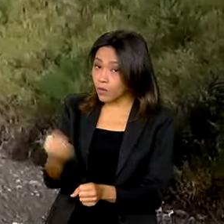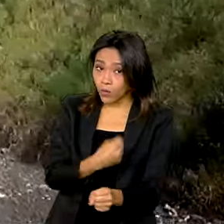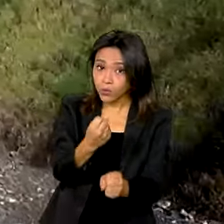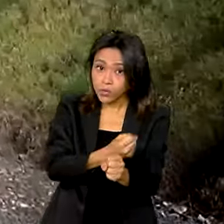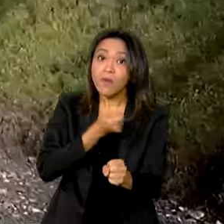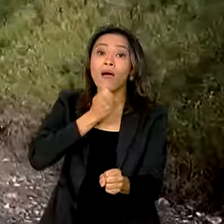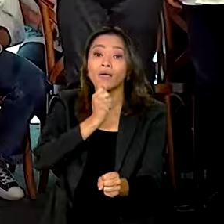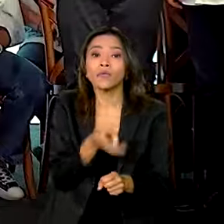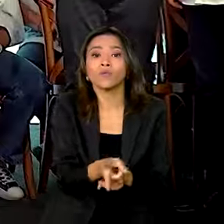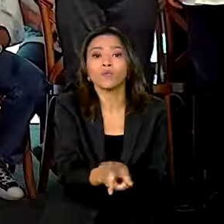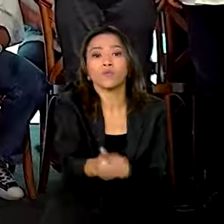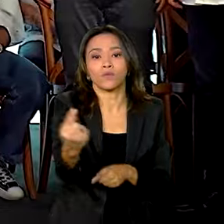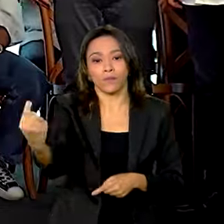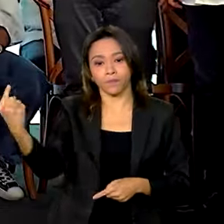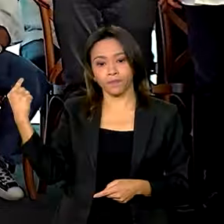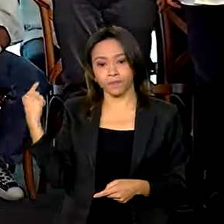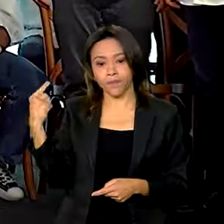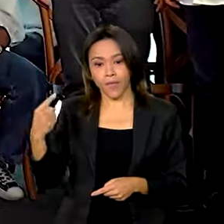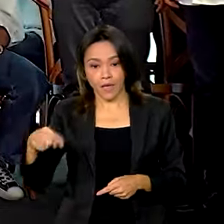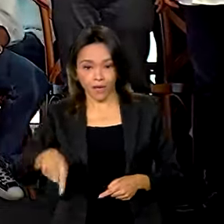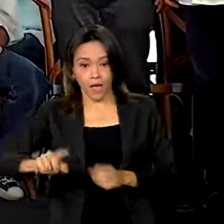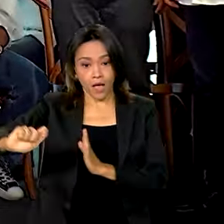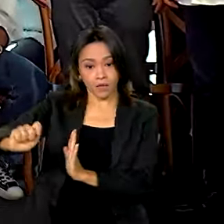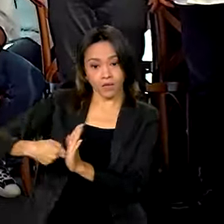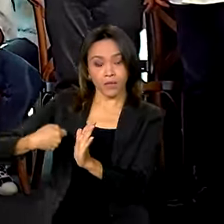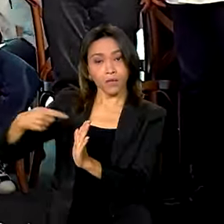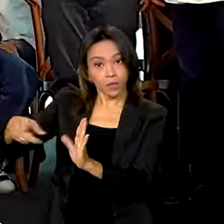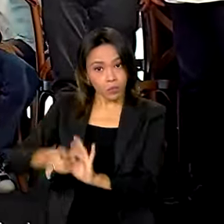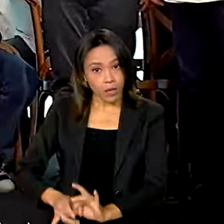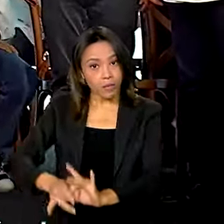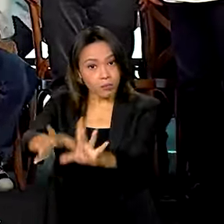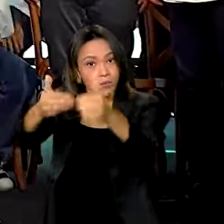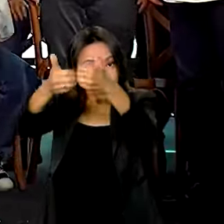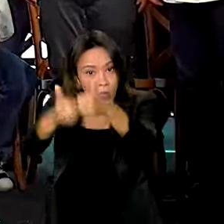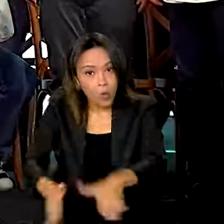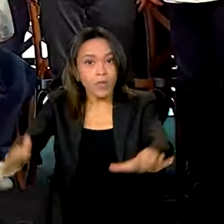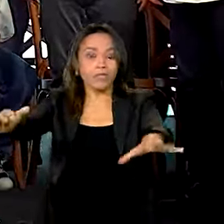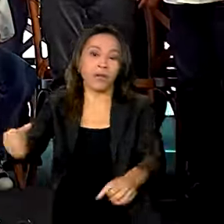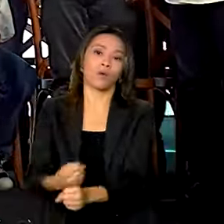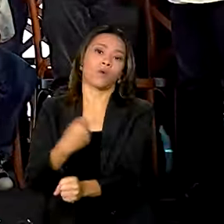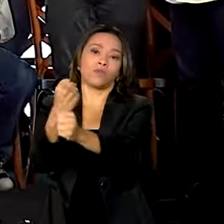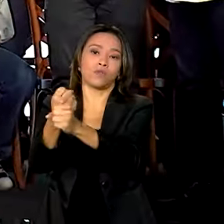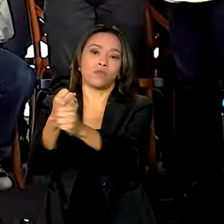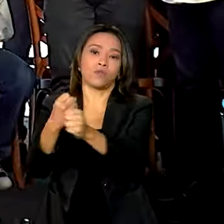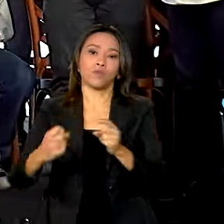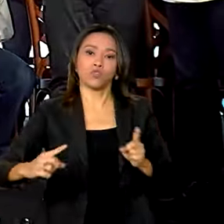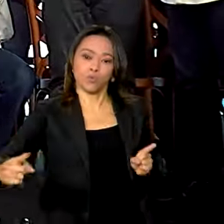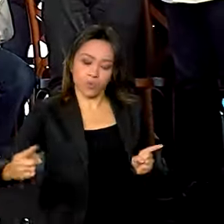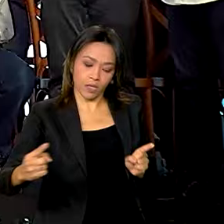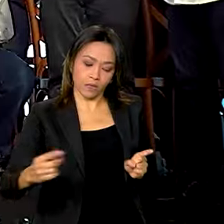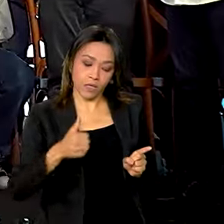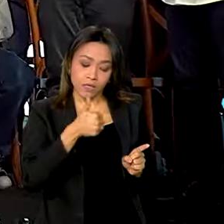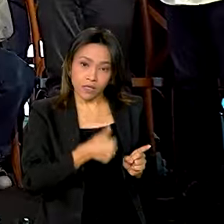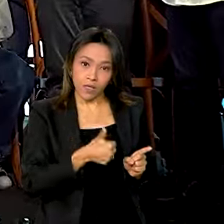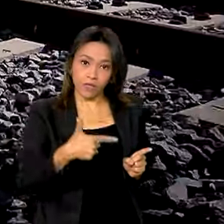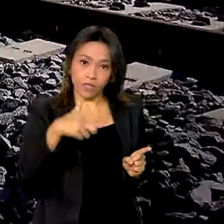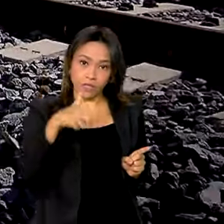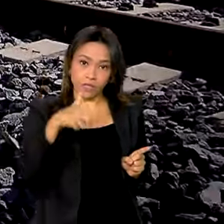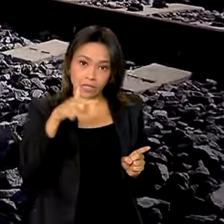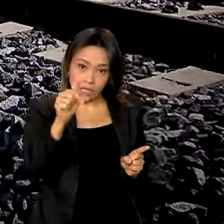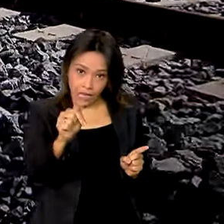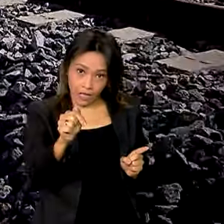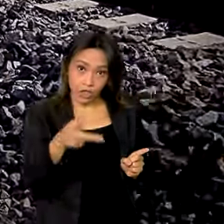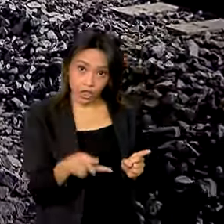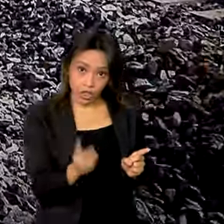segue a todo vapor. Durante a assinatura da ordem de serviço para início da construção de um trecho de 127 quilômetros da